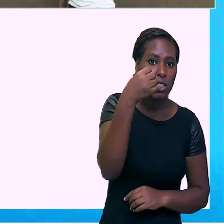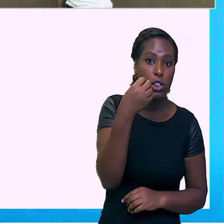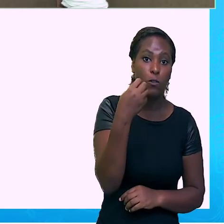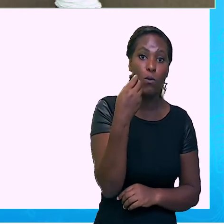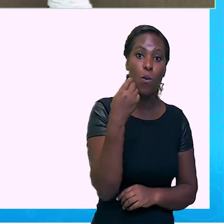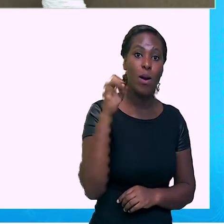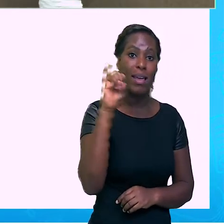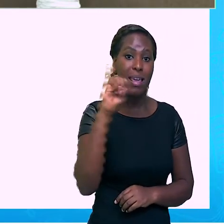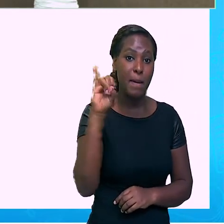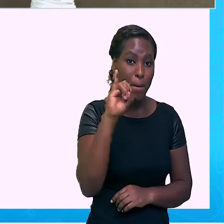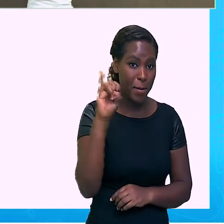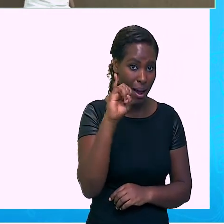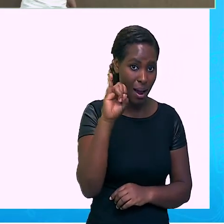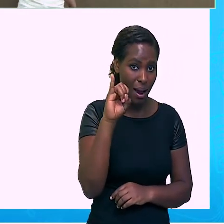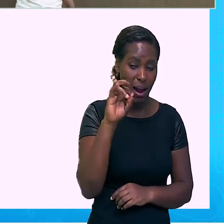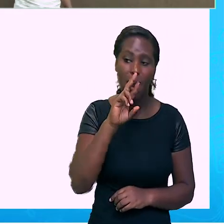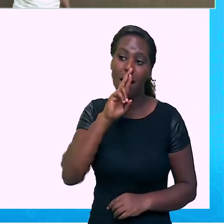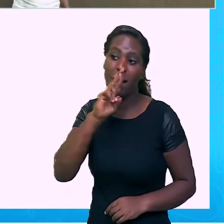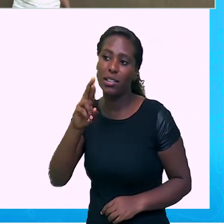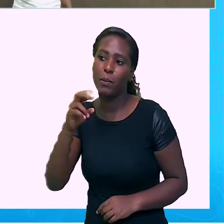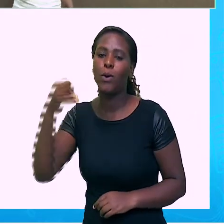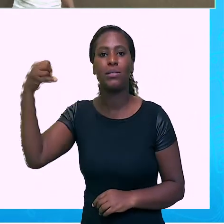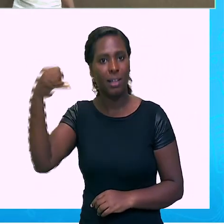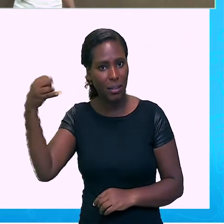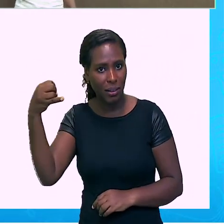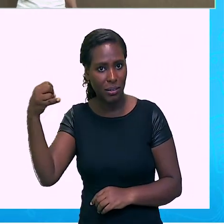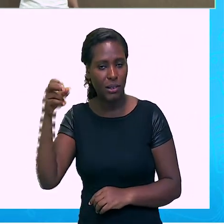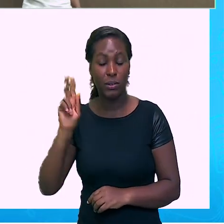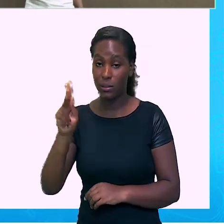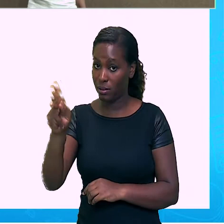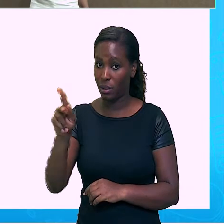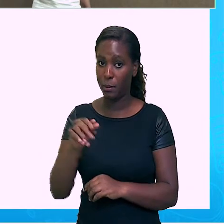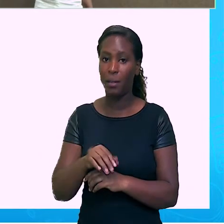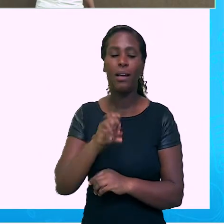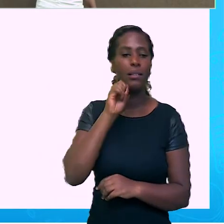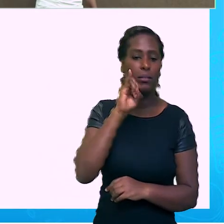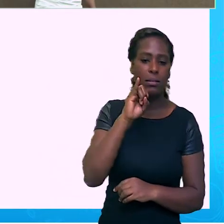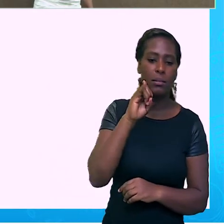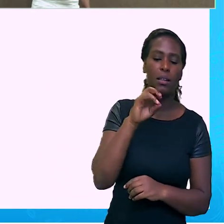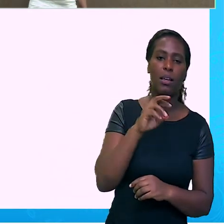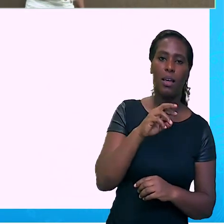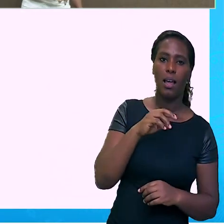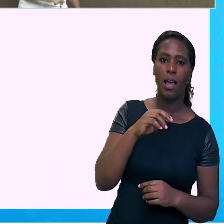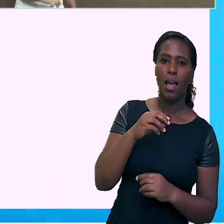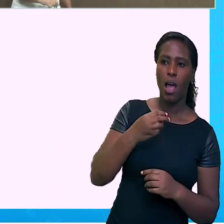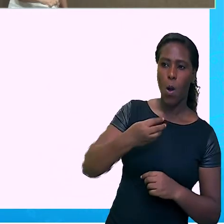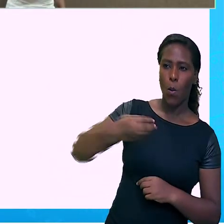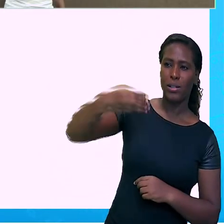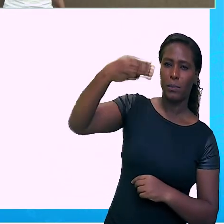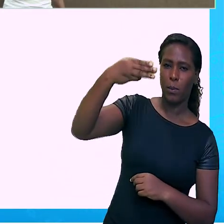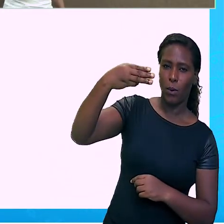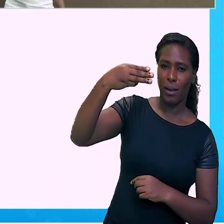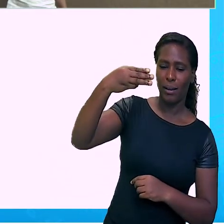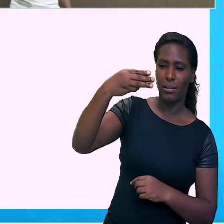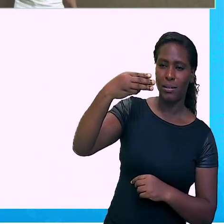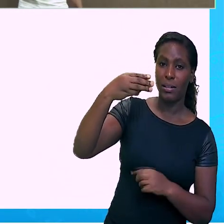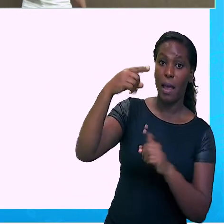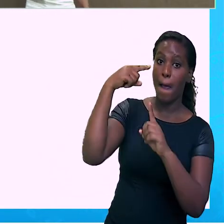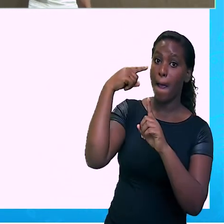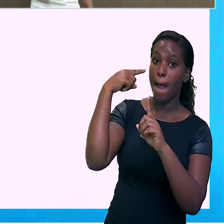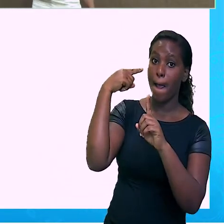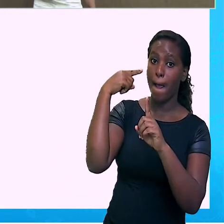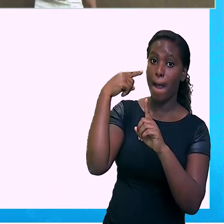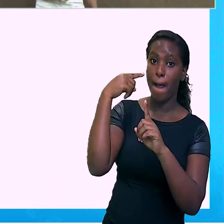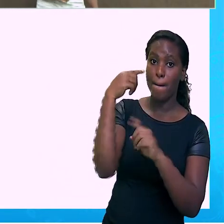negativo. Você, lembrando das regrinhas de potenciação do conjunto dos números inteiros, você não vai